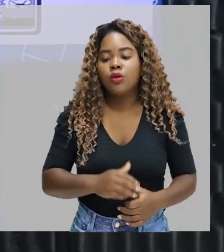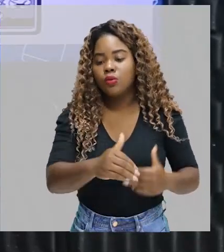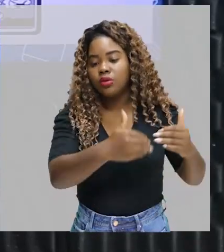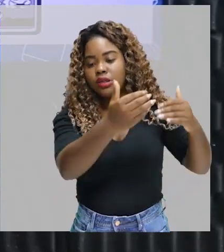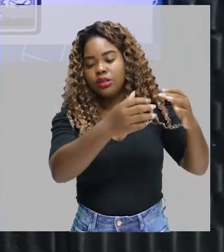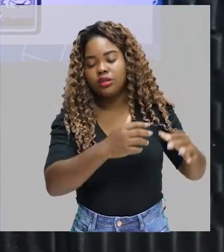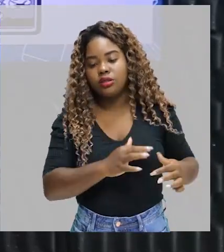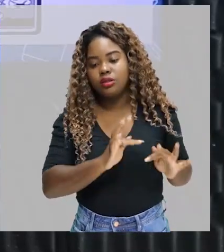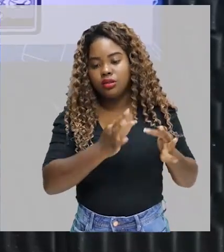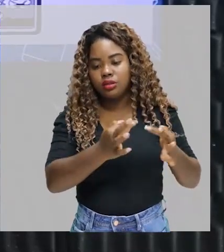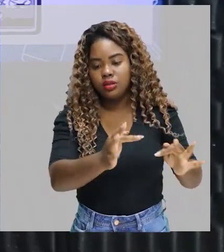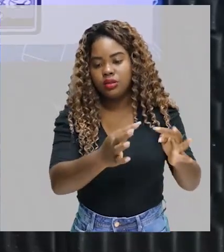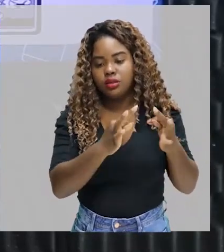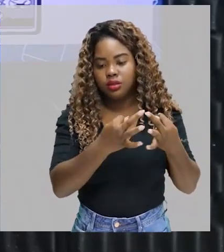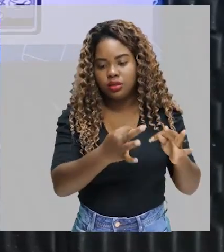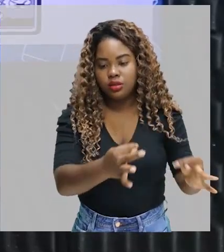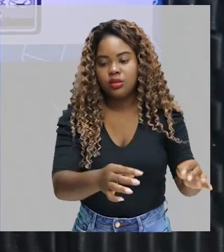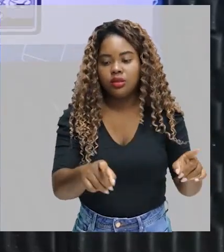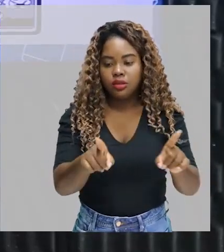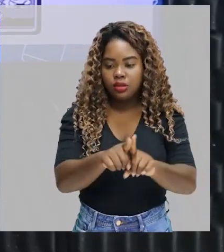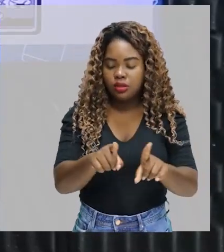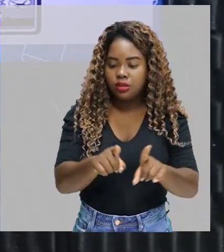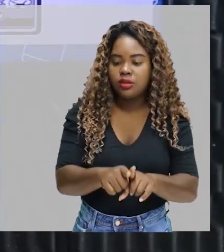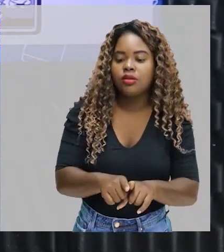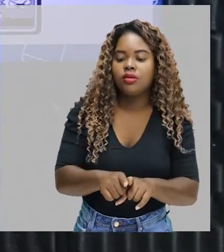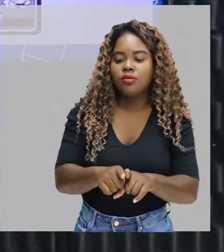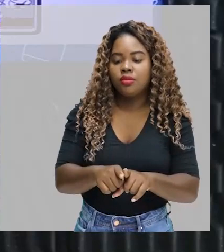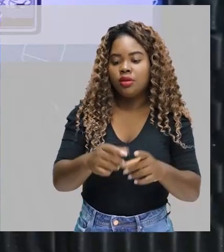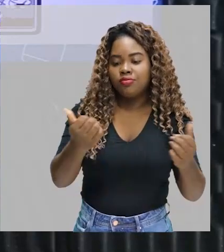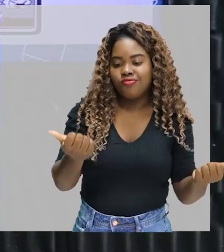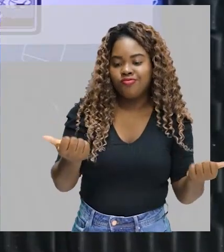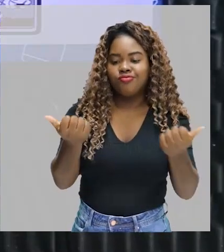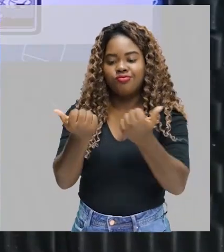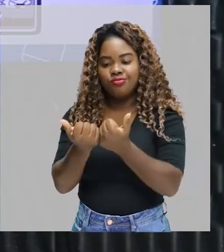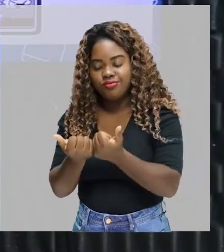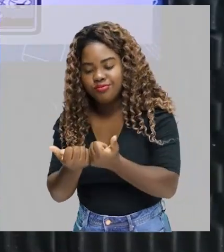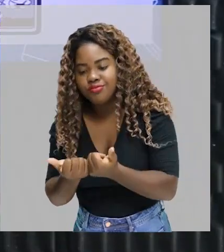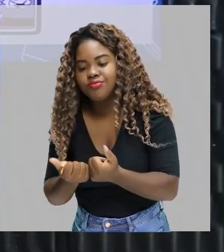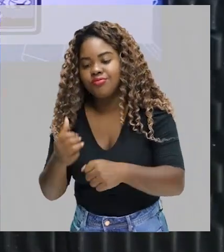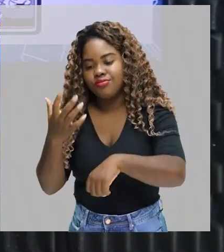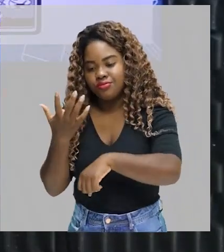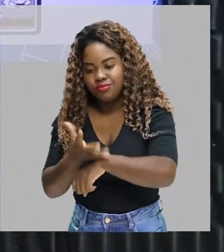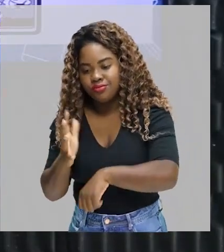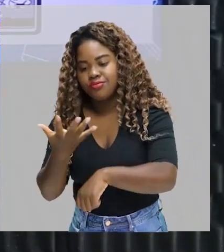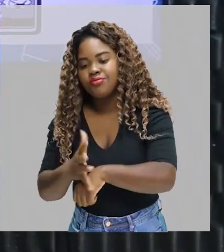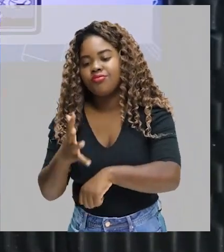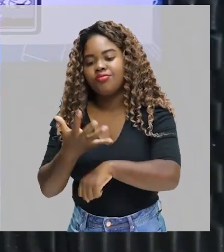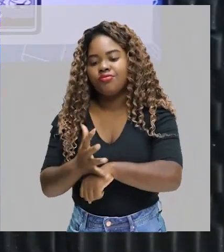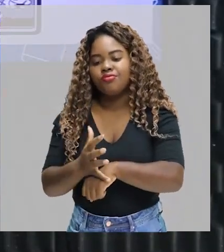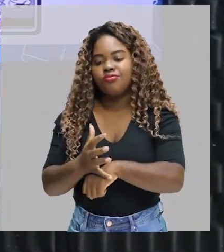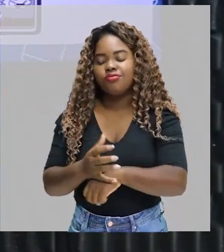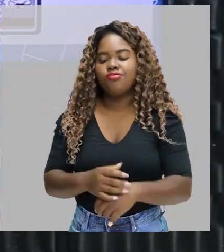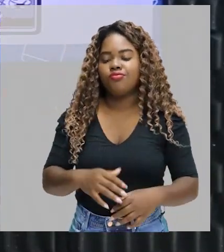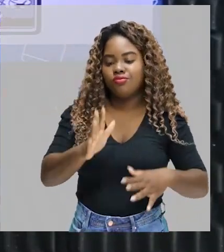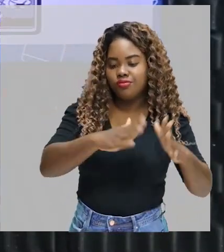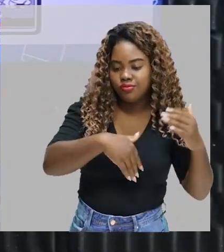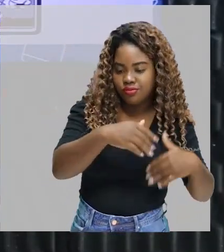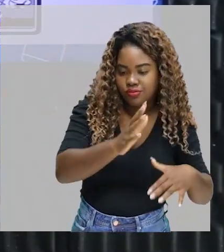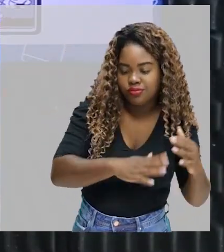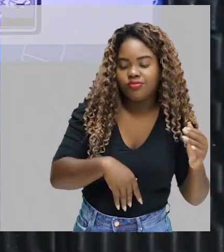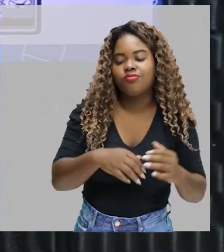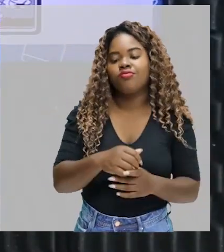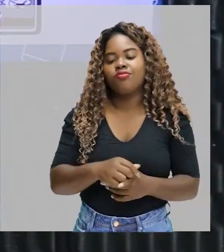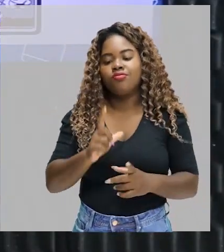e a tendência cada vez maior de substituição das atividades ocupacionais que